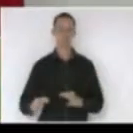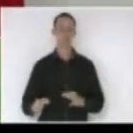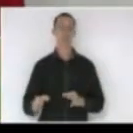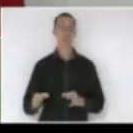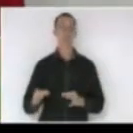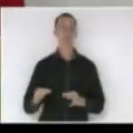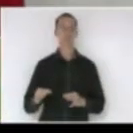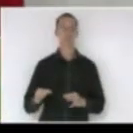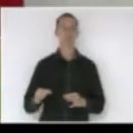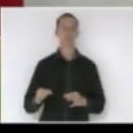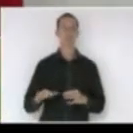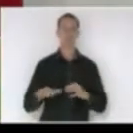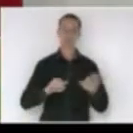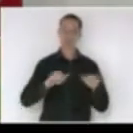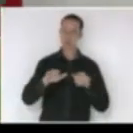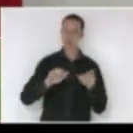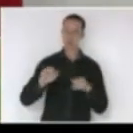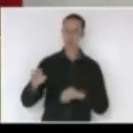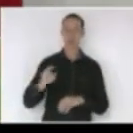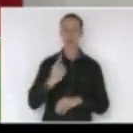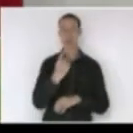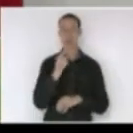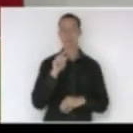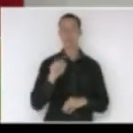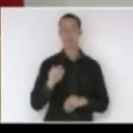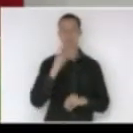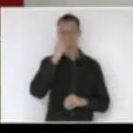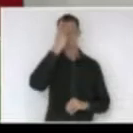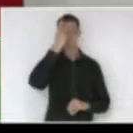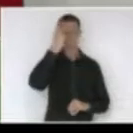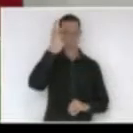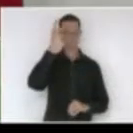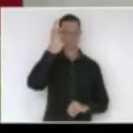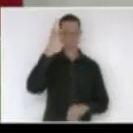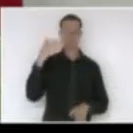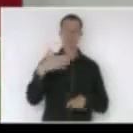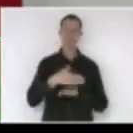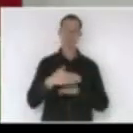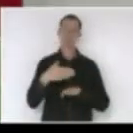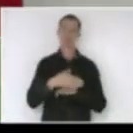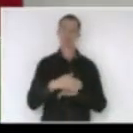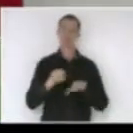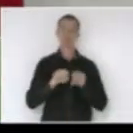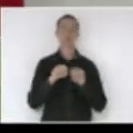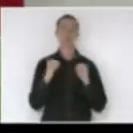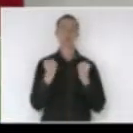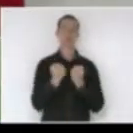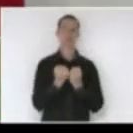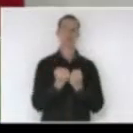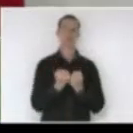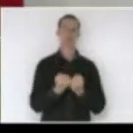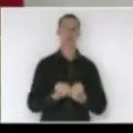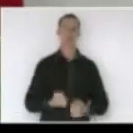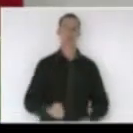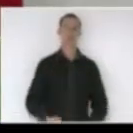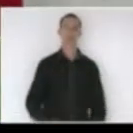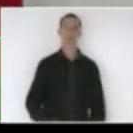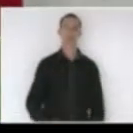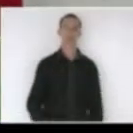das mais de mil pessoas que participaram do evento deputado